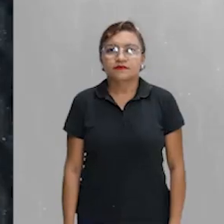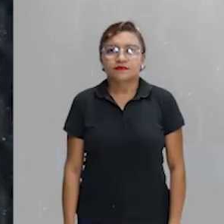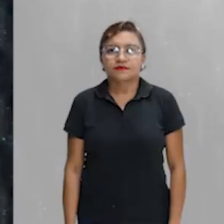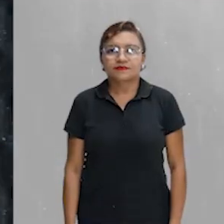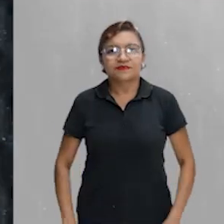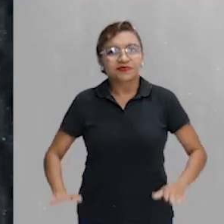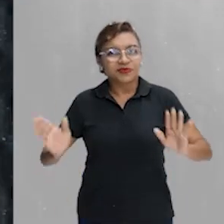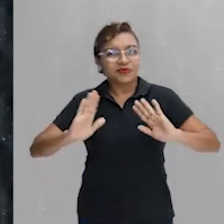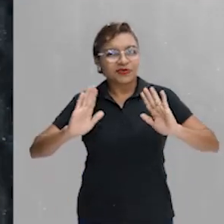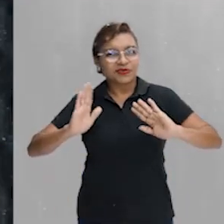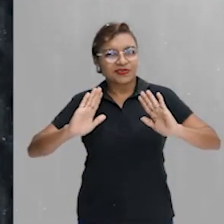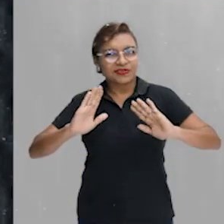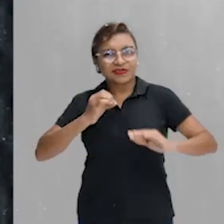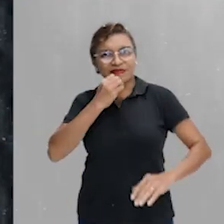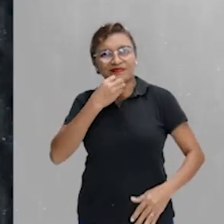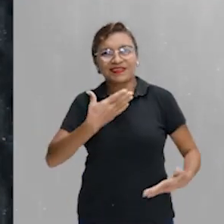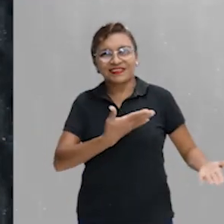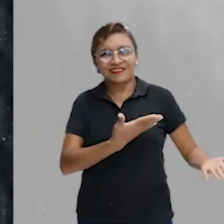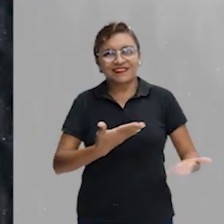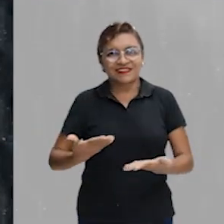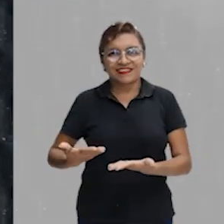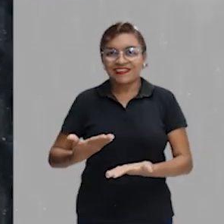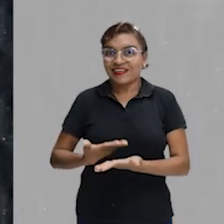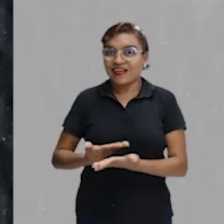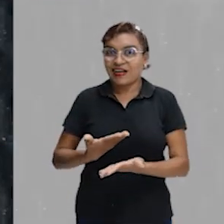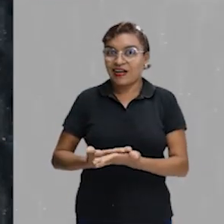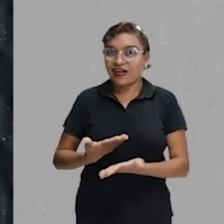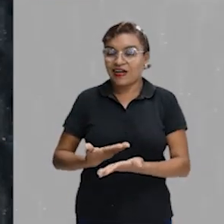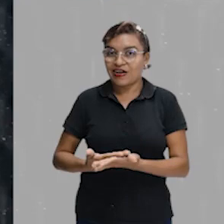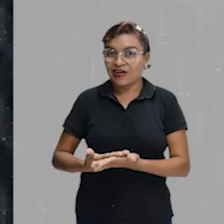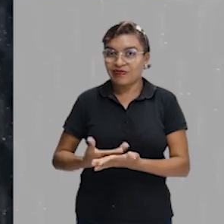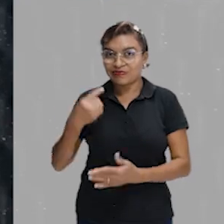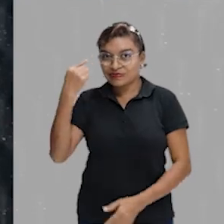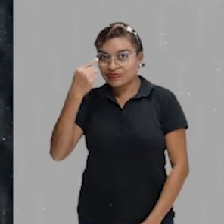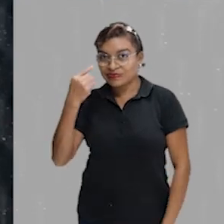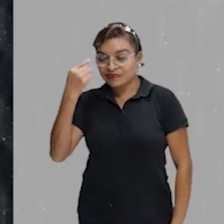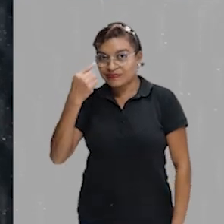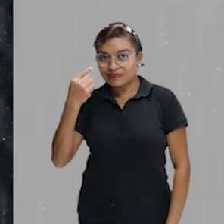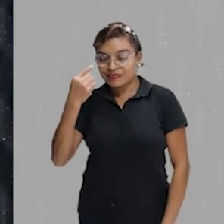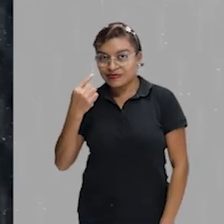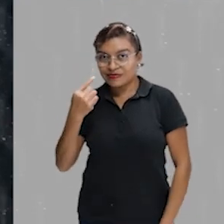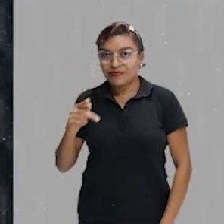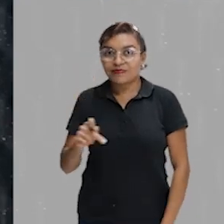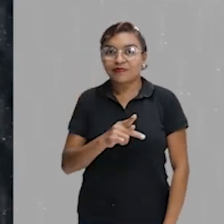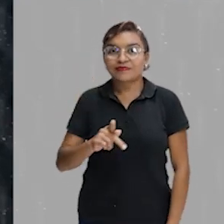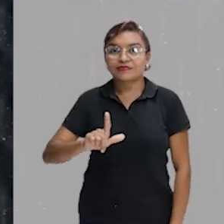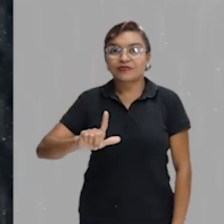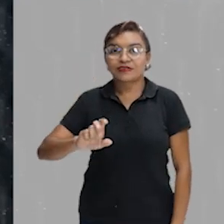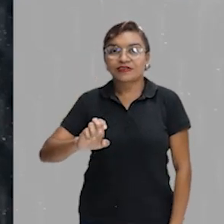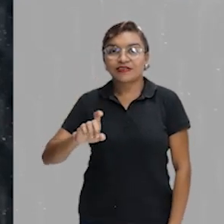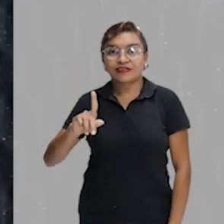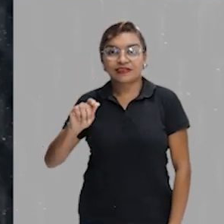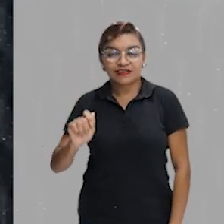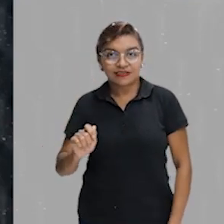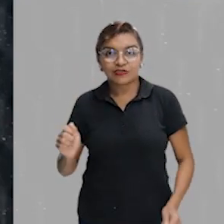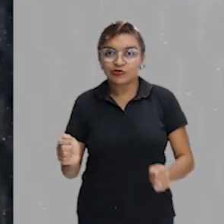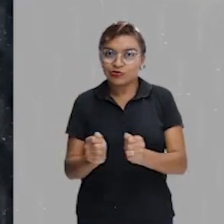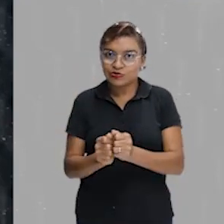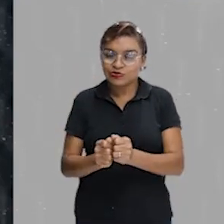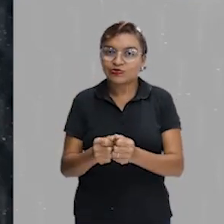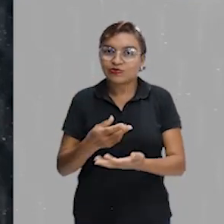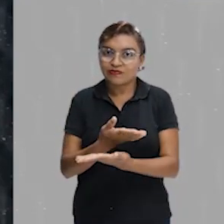Olá, ticos e ticos, bem-vindos à classe de espanhol de hoje, professora Leda Jane aqui já na área do hashtag com vocês.